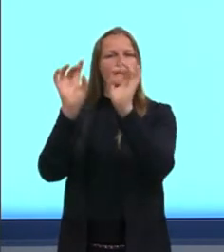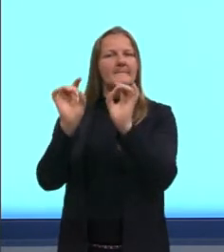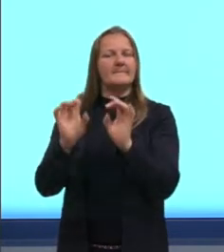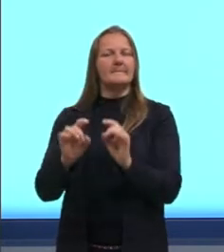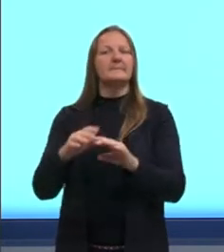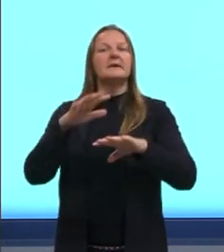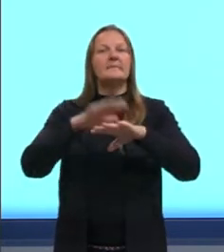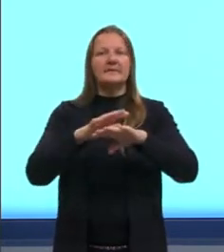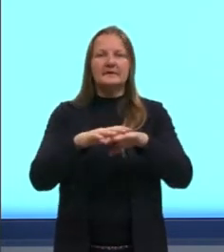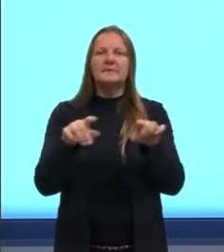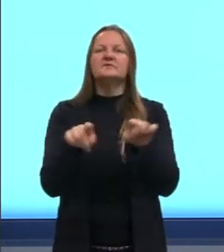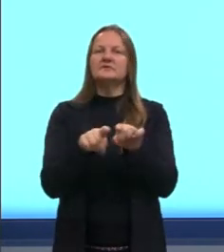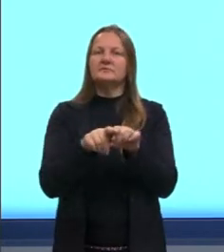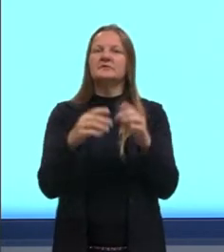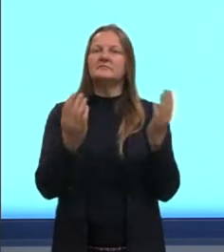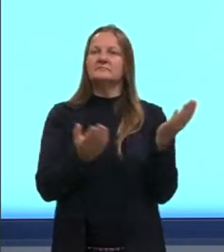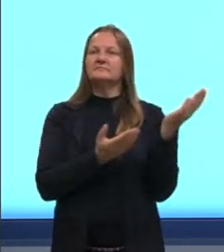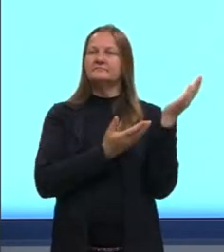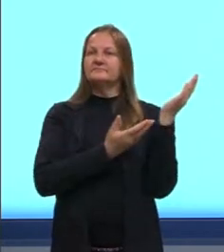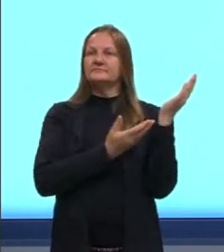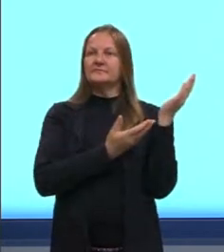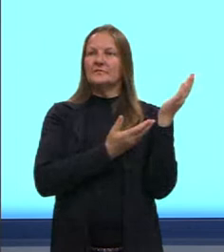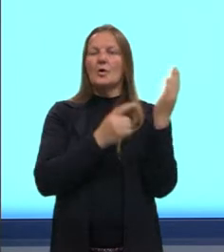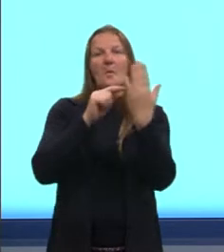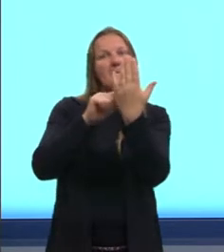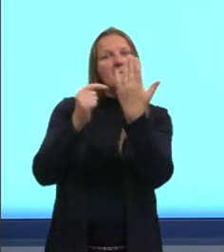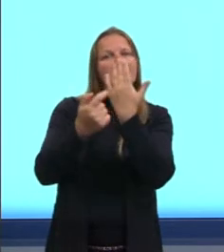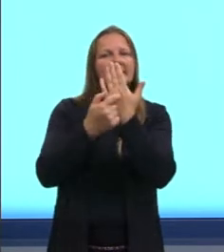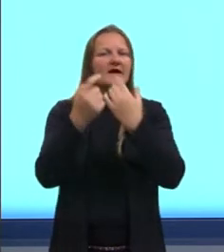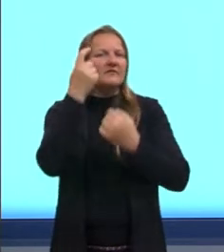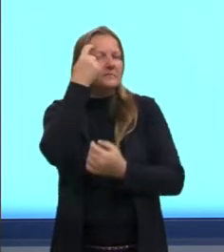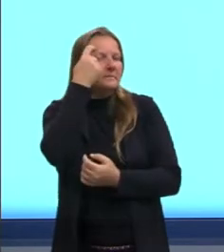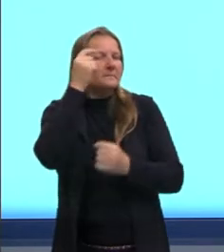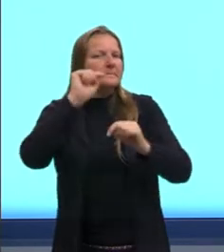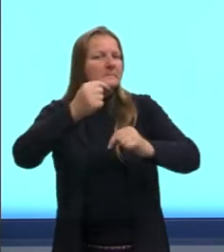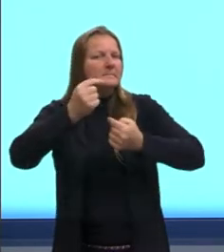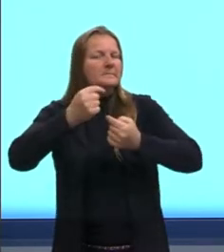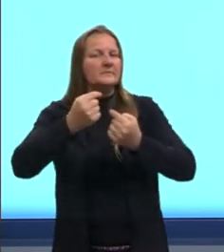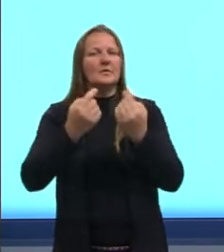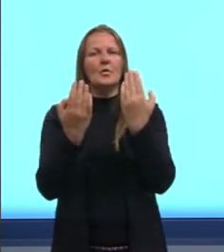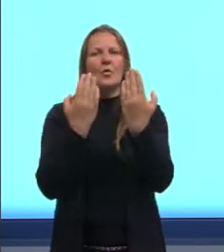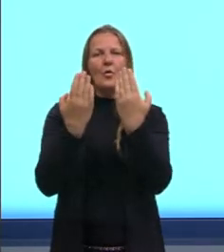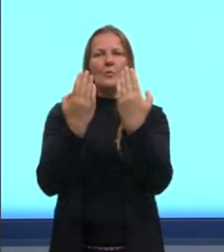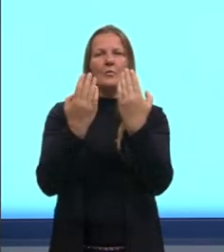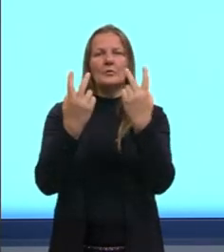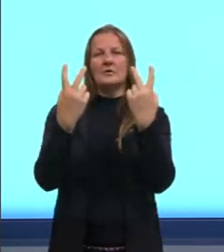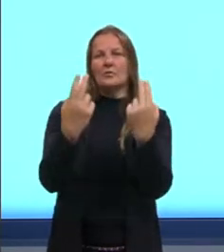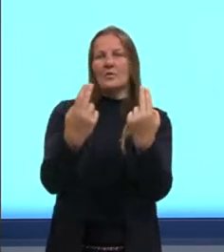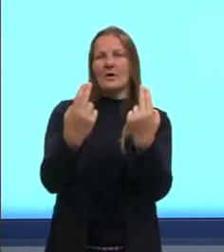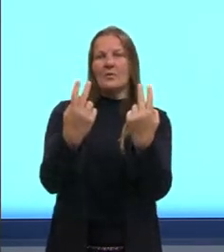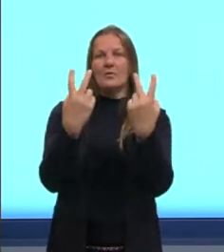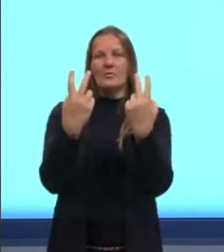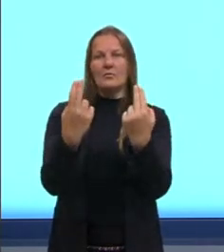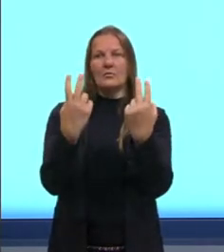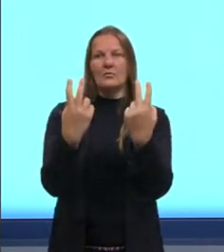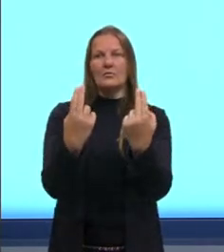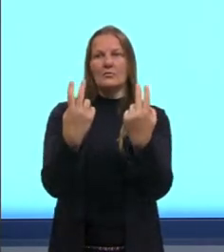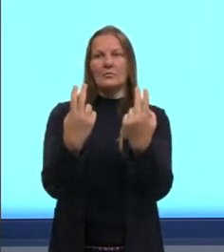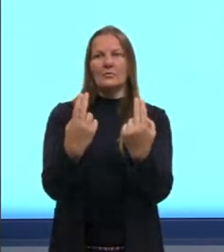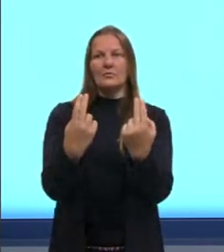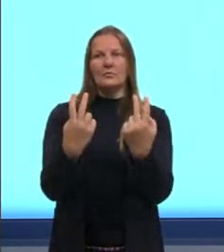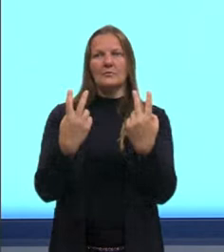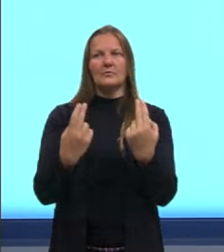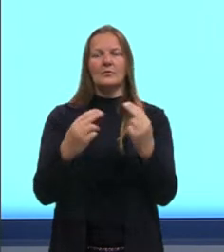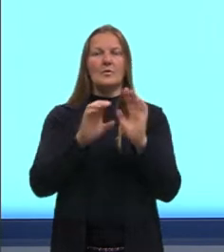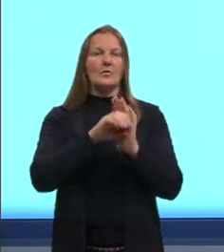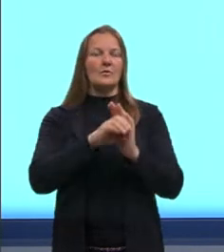matemática, trazendo então com essa reflexão sobre, né, igualdade, nós vamos ver depois ali o que